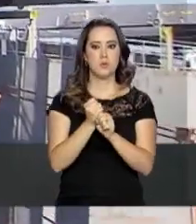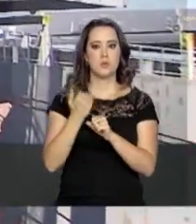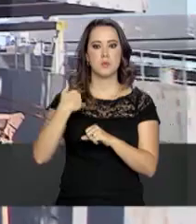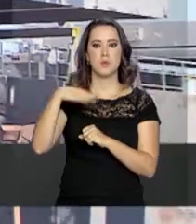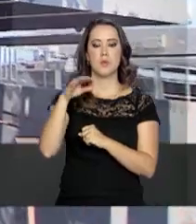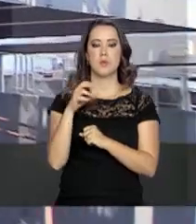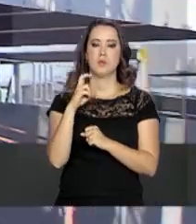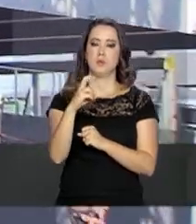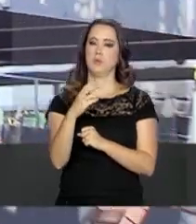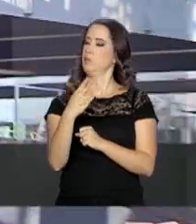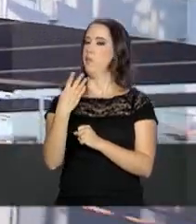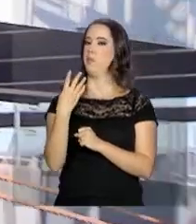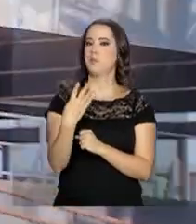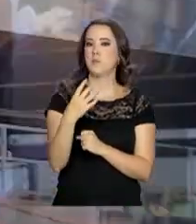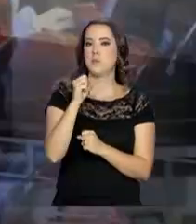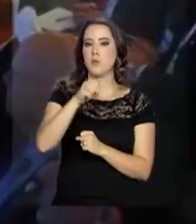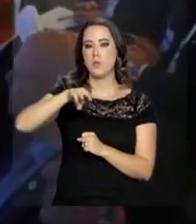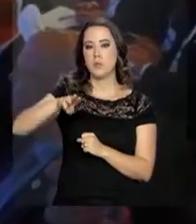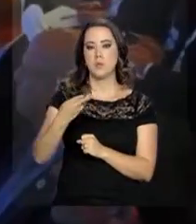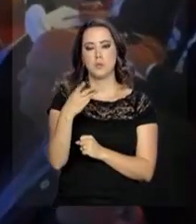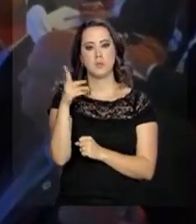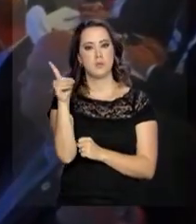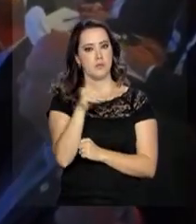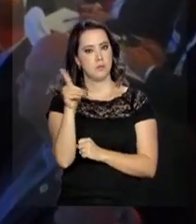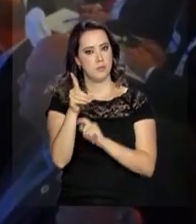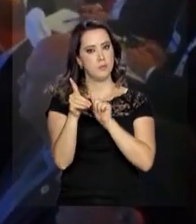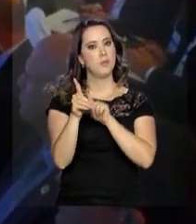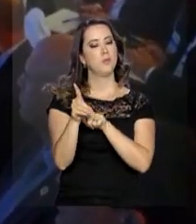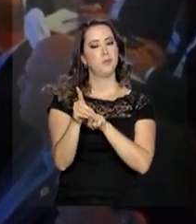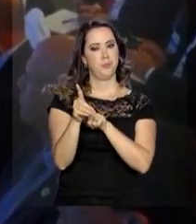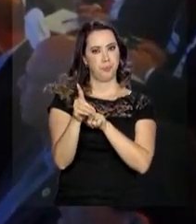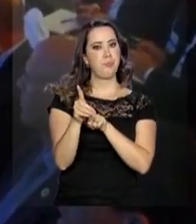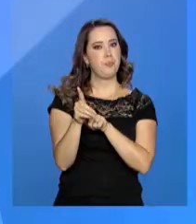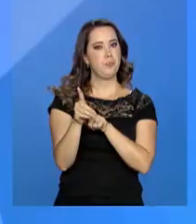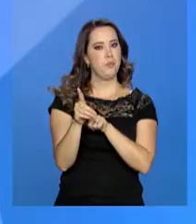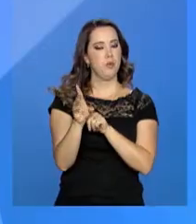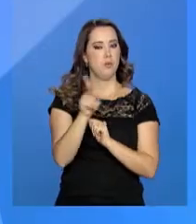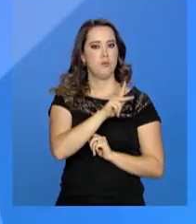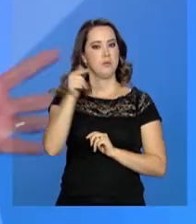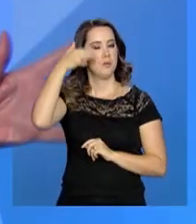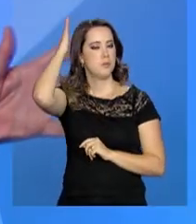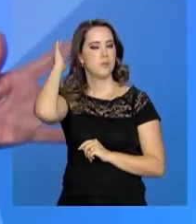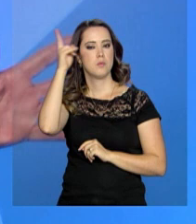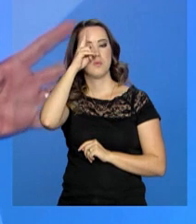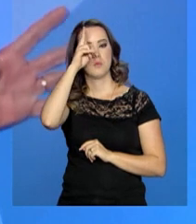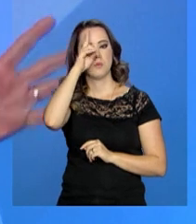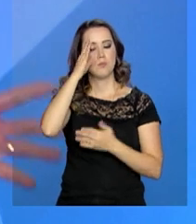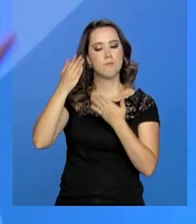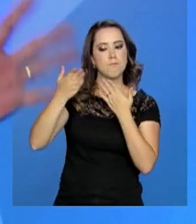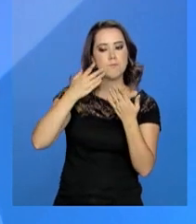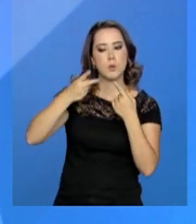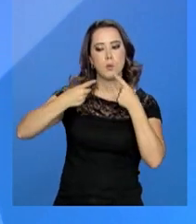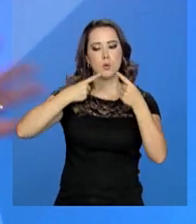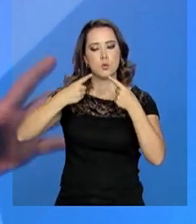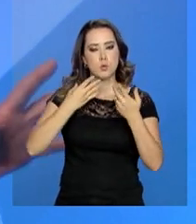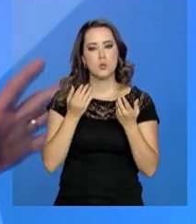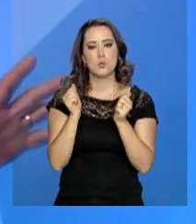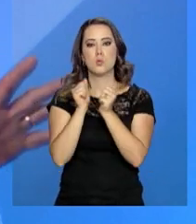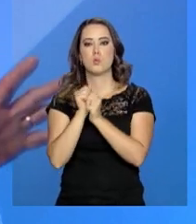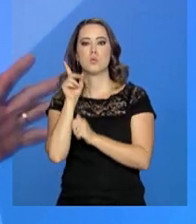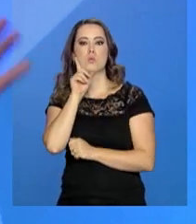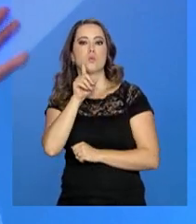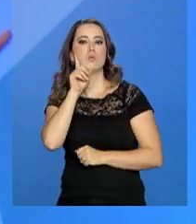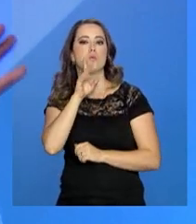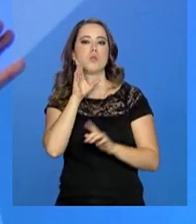548 milhões de dólares. Durante o evento, o presidente Michel Temer relembrou a negociação com o governo norte-americano